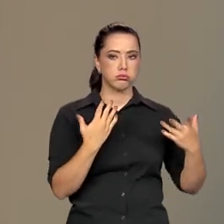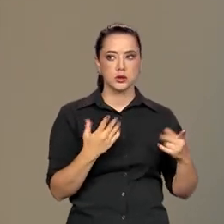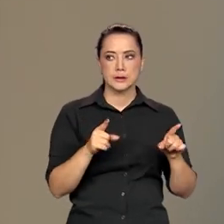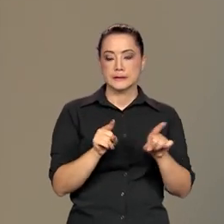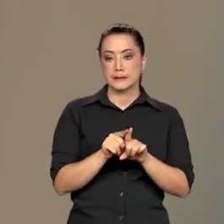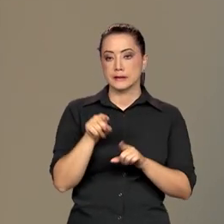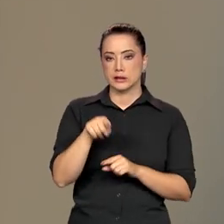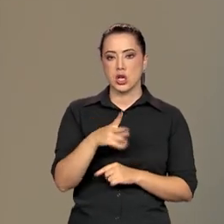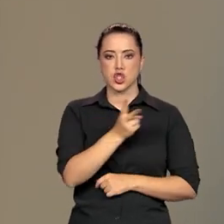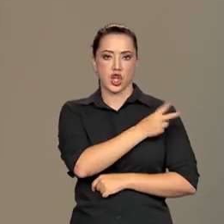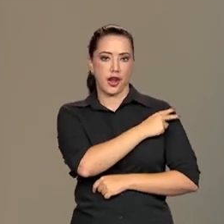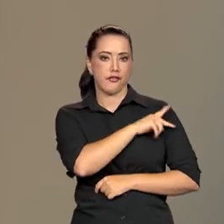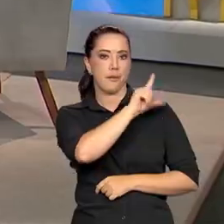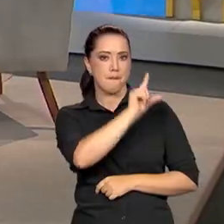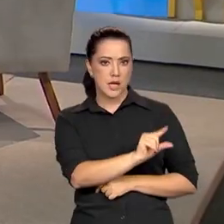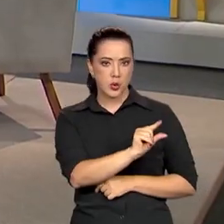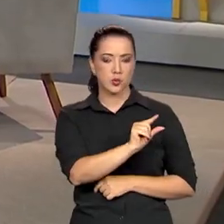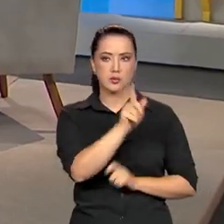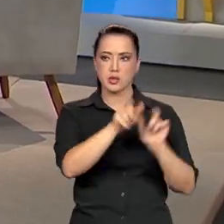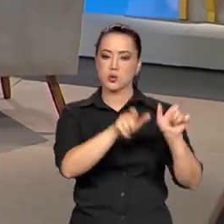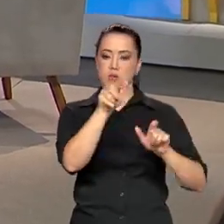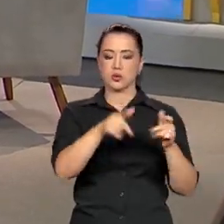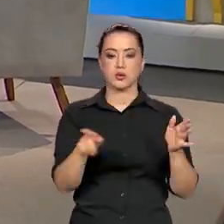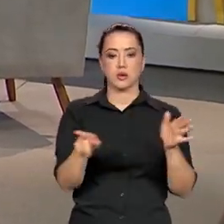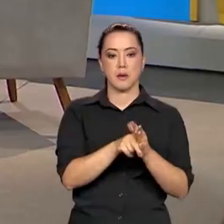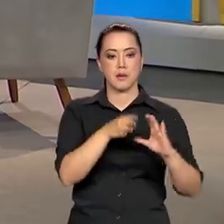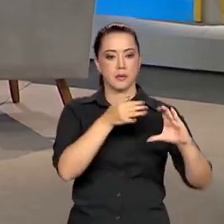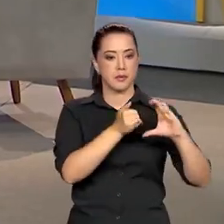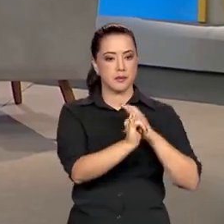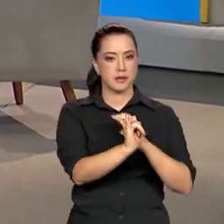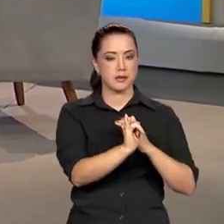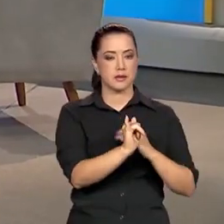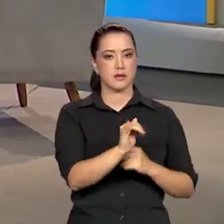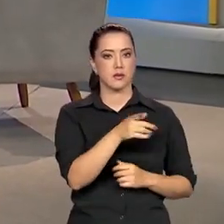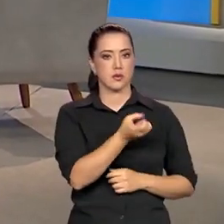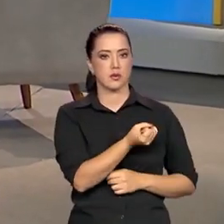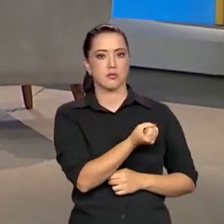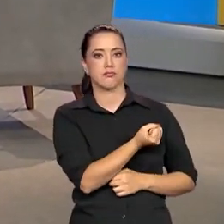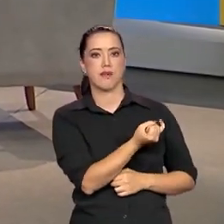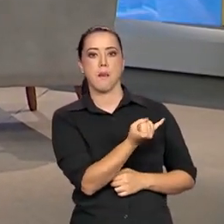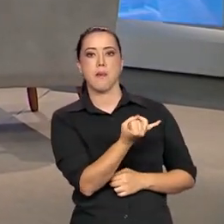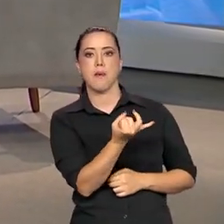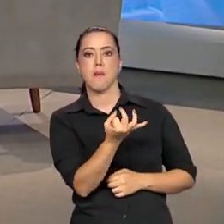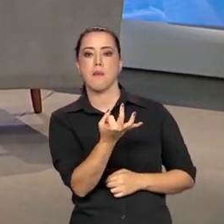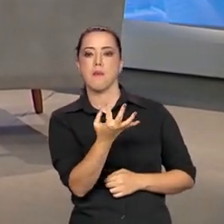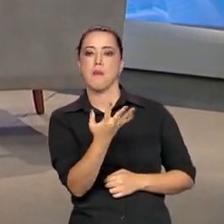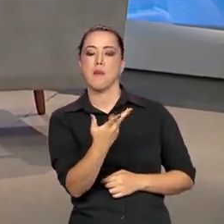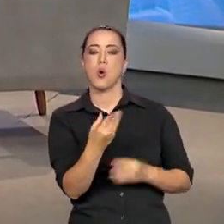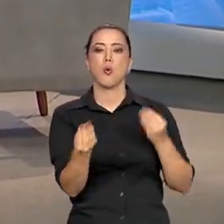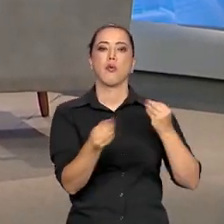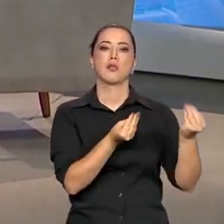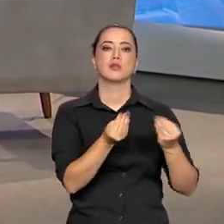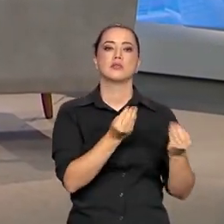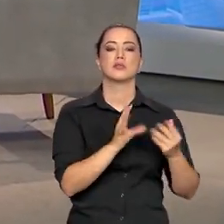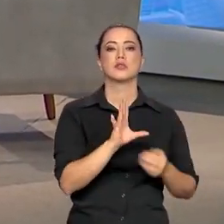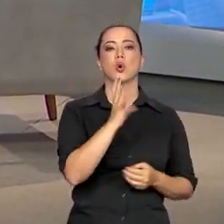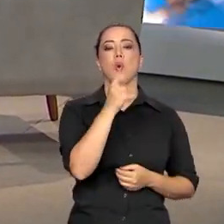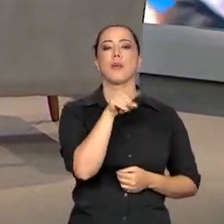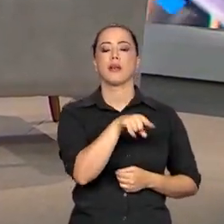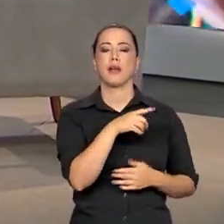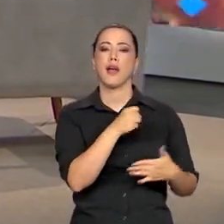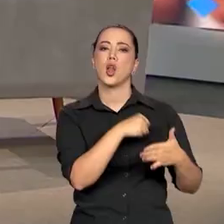em funções de chefia, de gerência. Aqui na própria ABC, por exemplo, são poucos. Como é que é